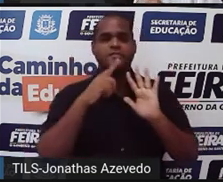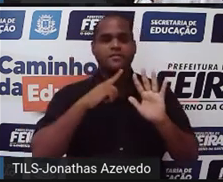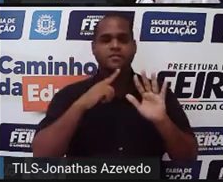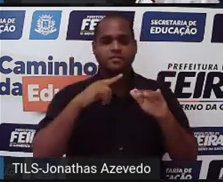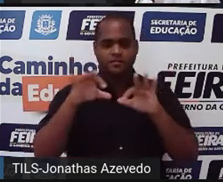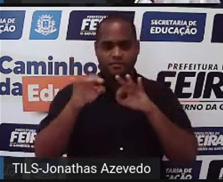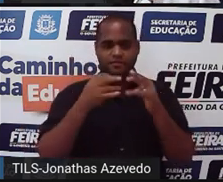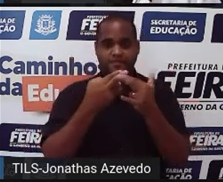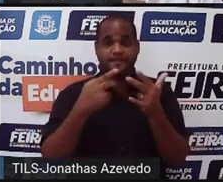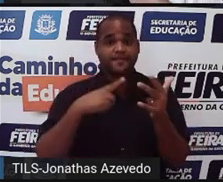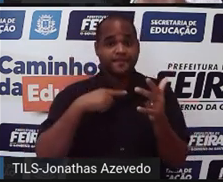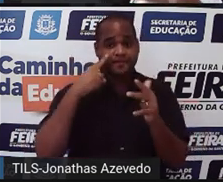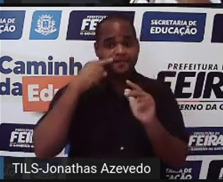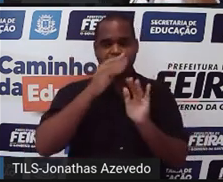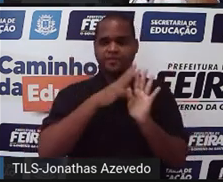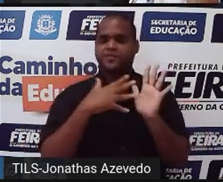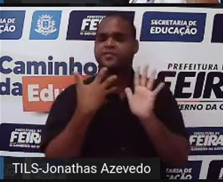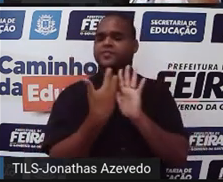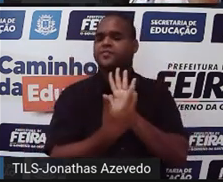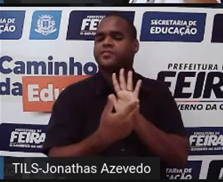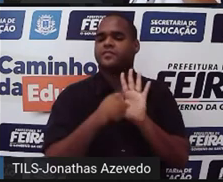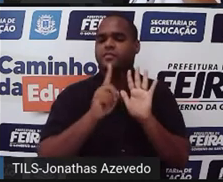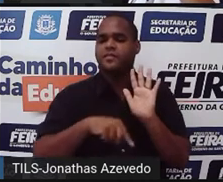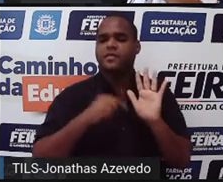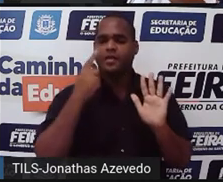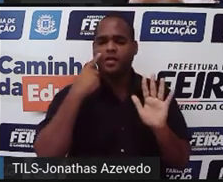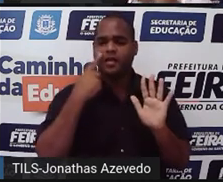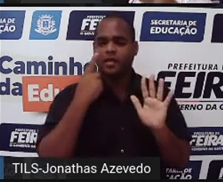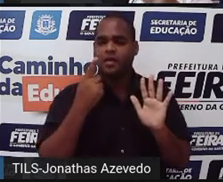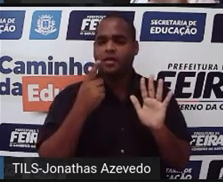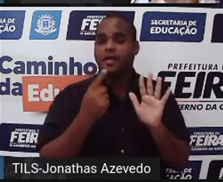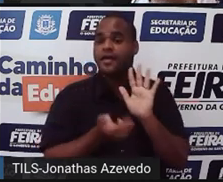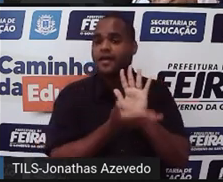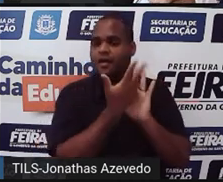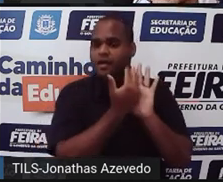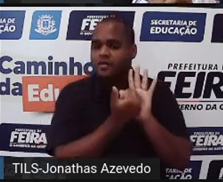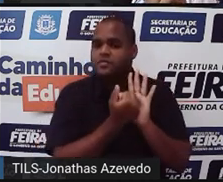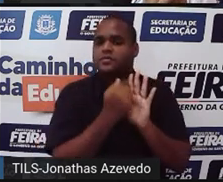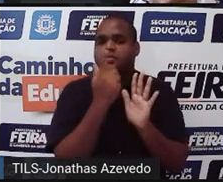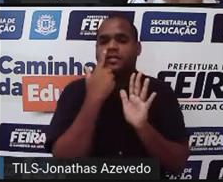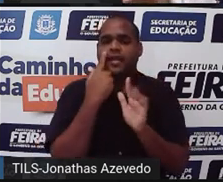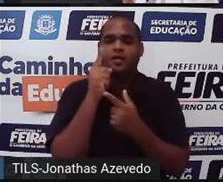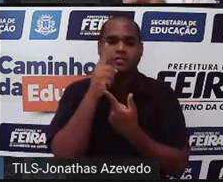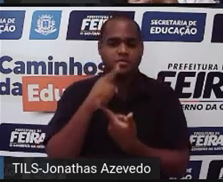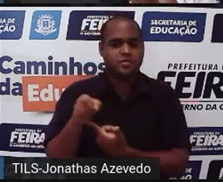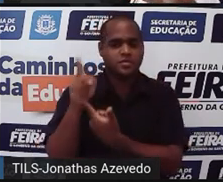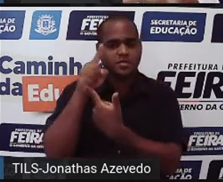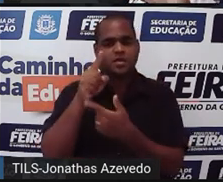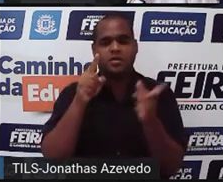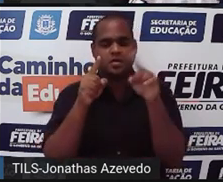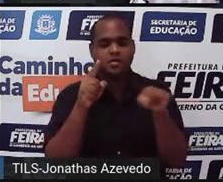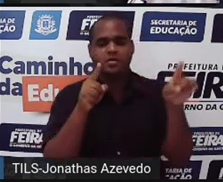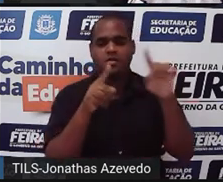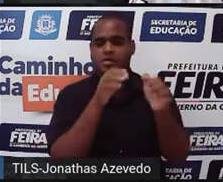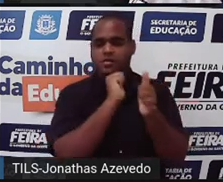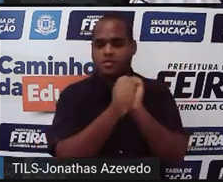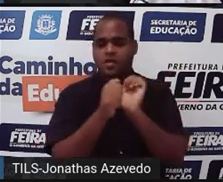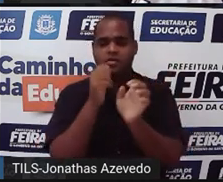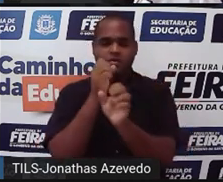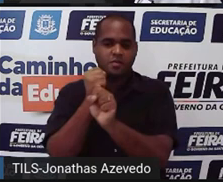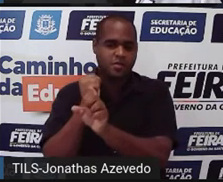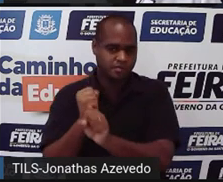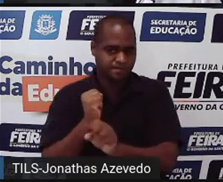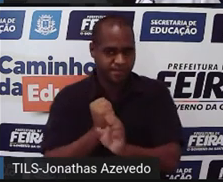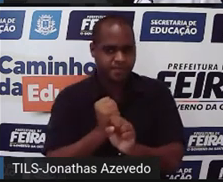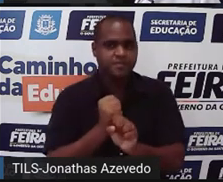construí uma tabela ali aquela aquela ilustraçãozinha dos círculos né? para cada esporte com as quantidades está ali ó